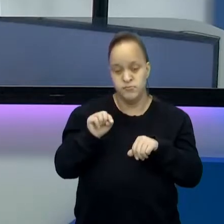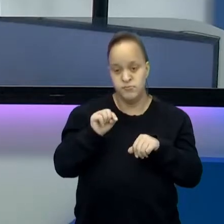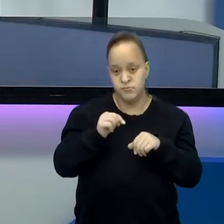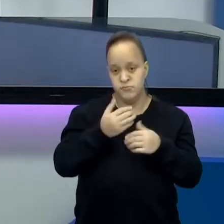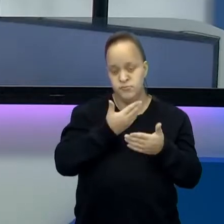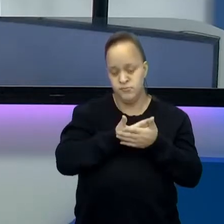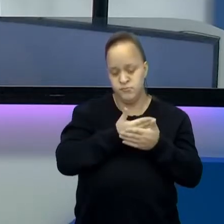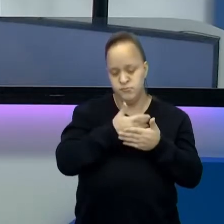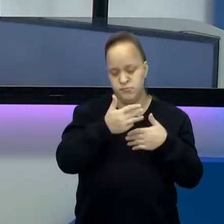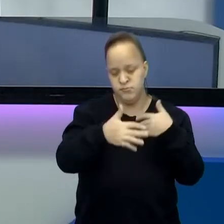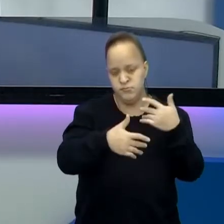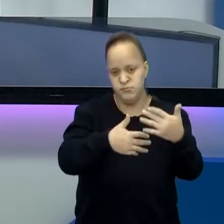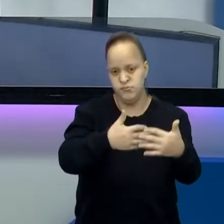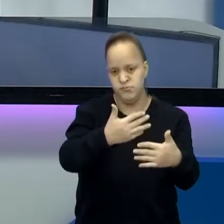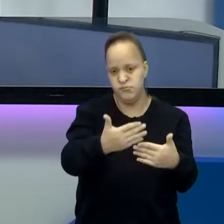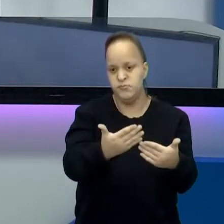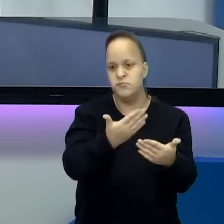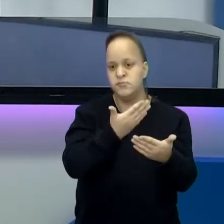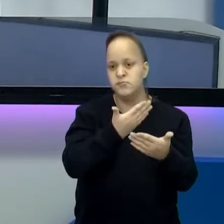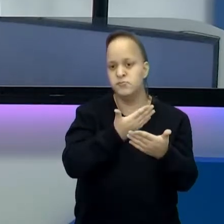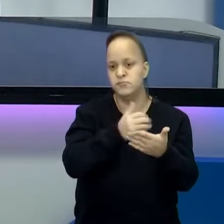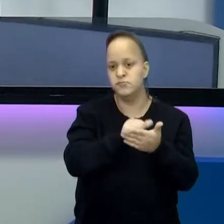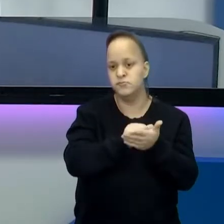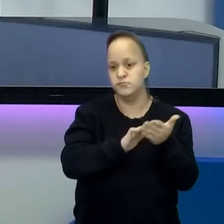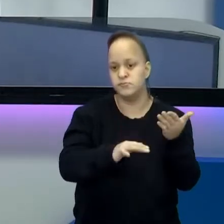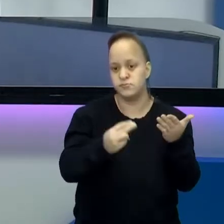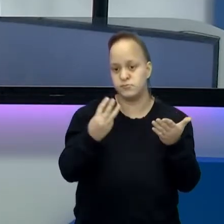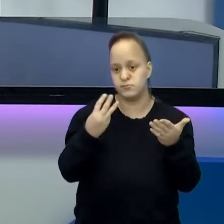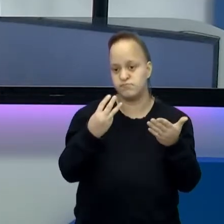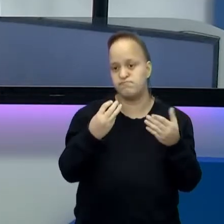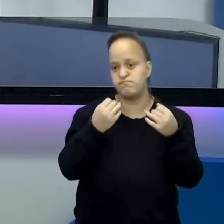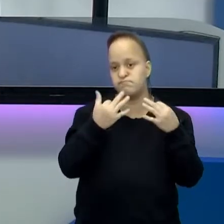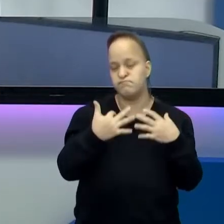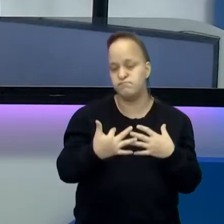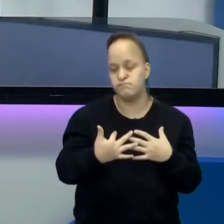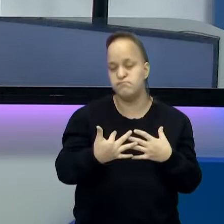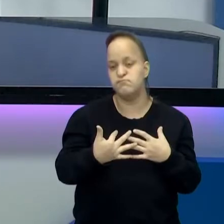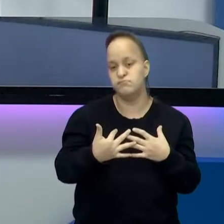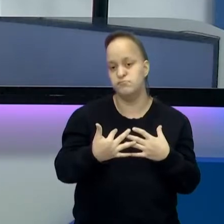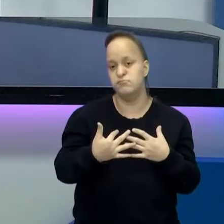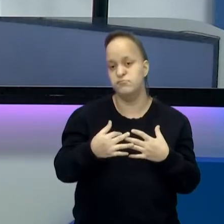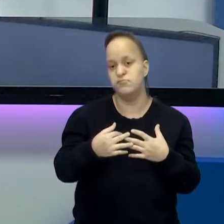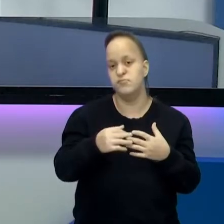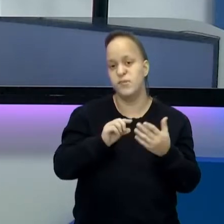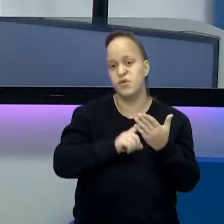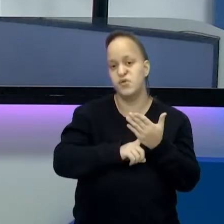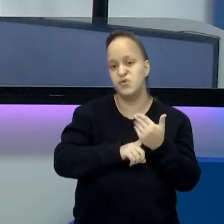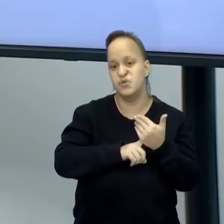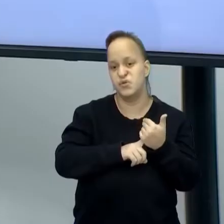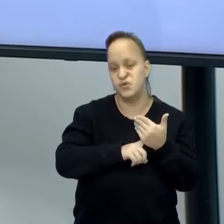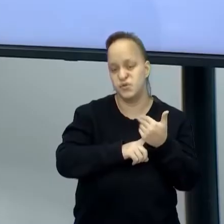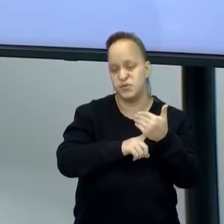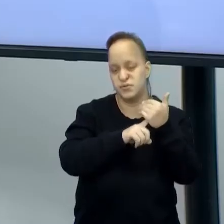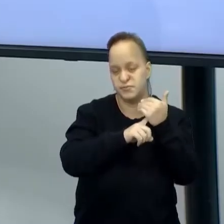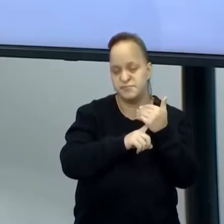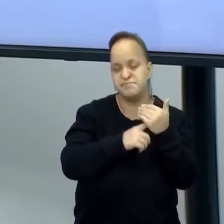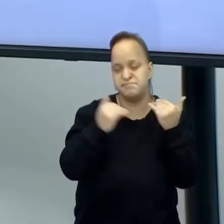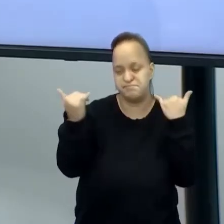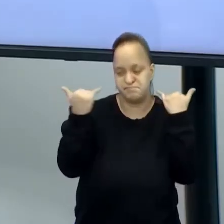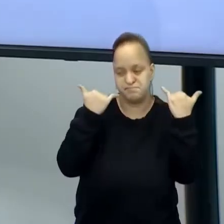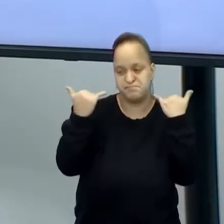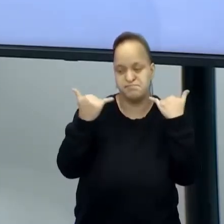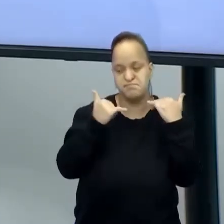aulas, na atividade 3, nós vamos trabalhar muito os TICs, que é tecnologia de informação e comunicação.